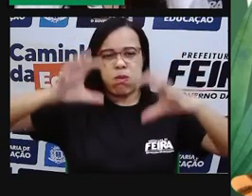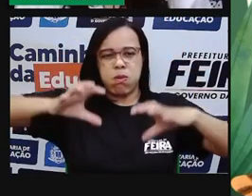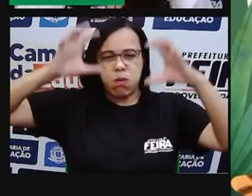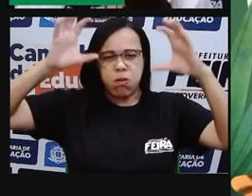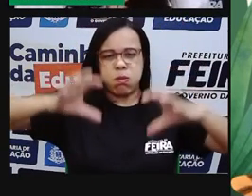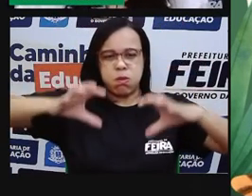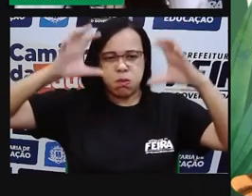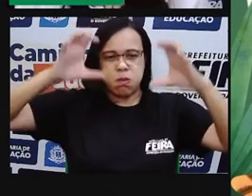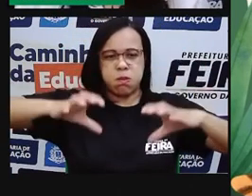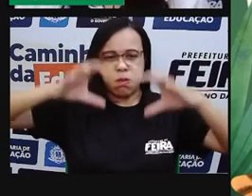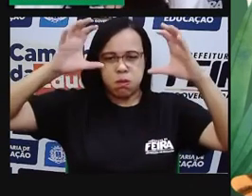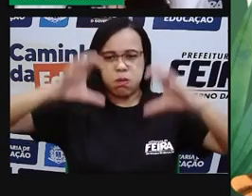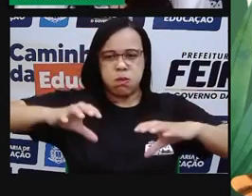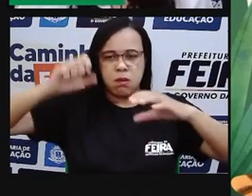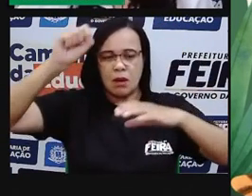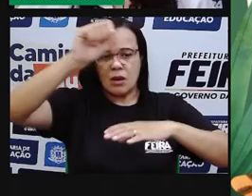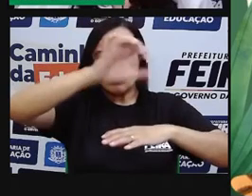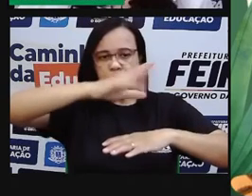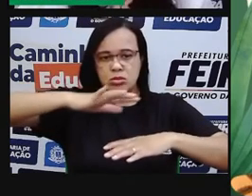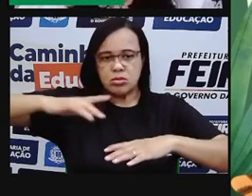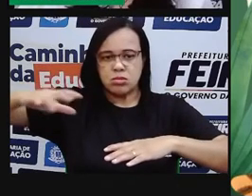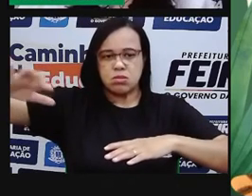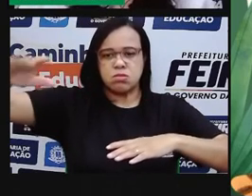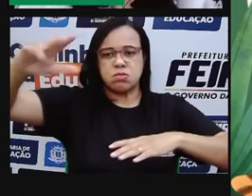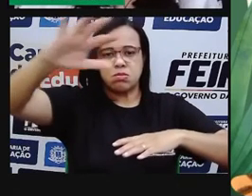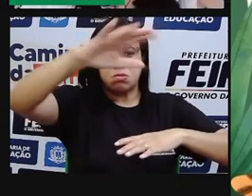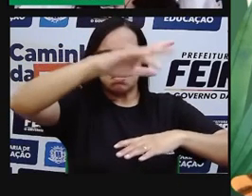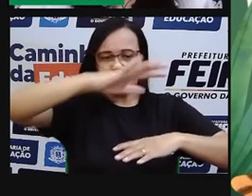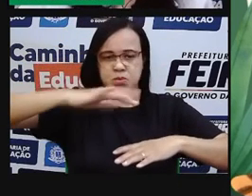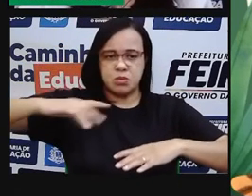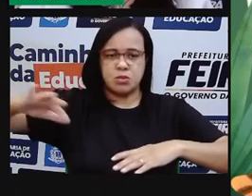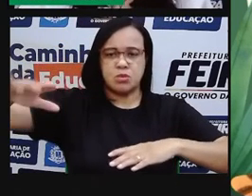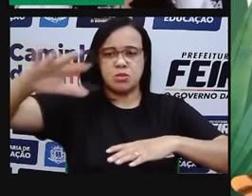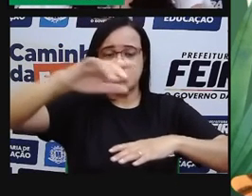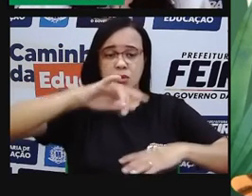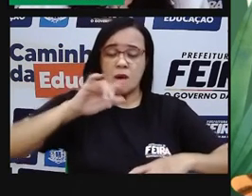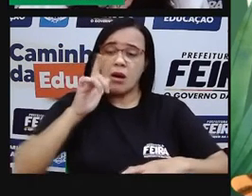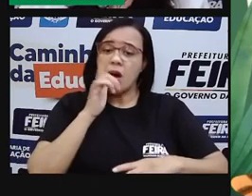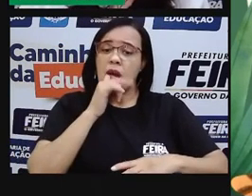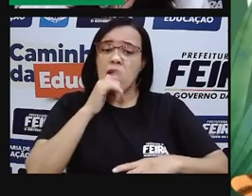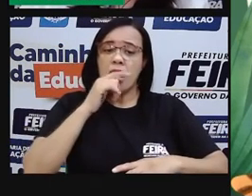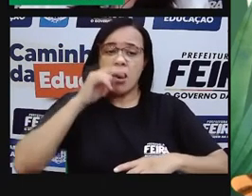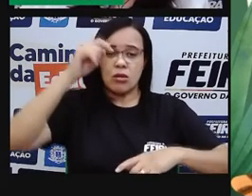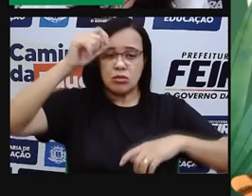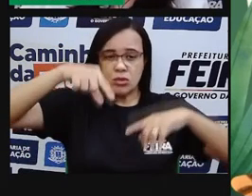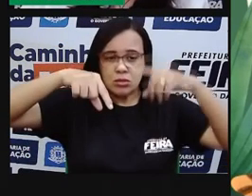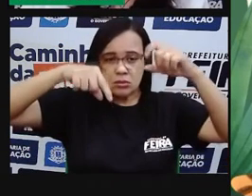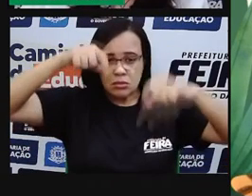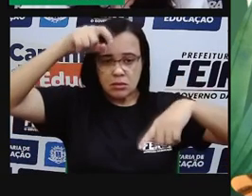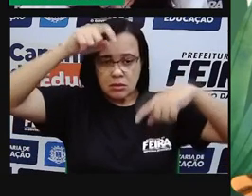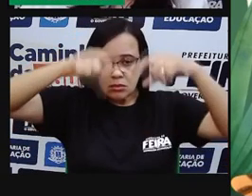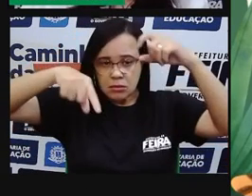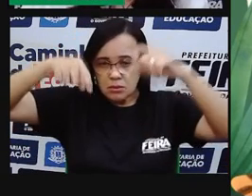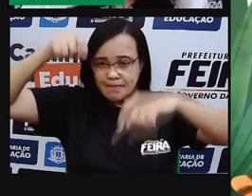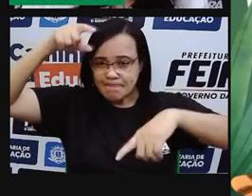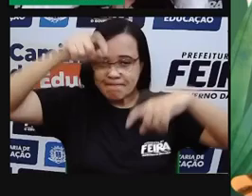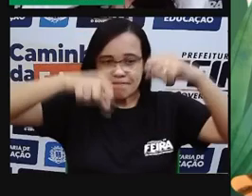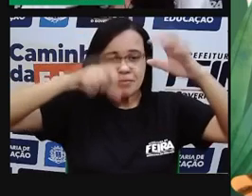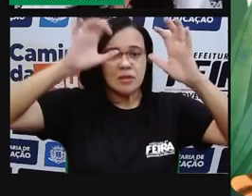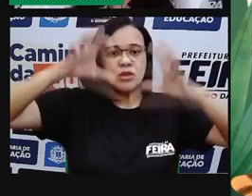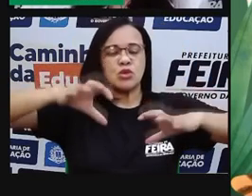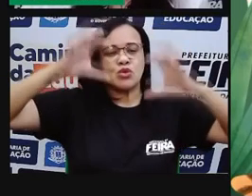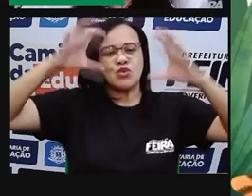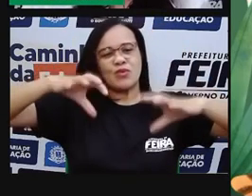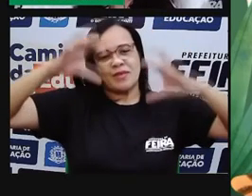tá? Dessa nuvem derramando essa água essas cutículas de água na forma de chuva né?